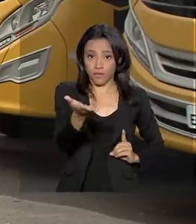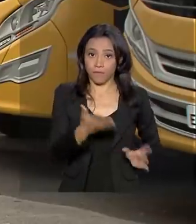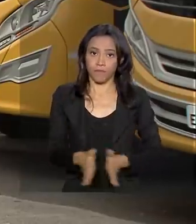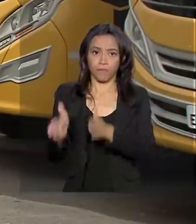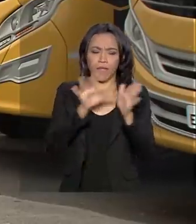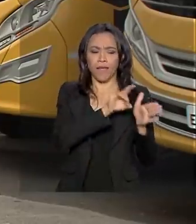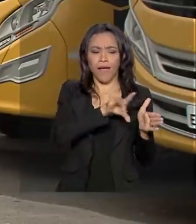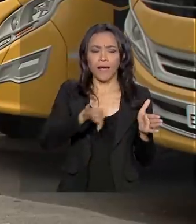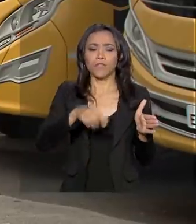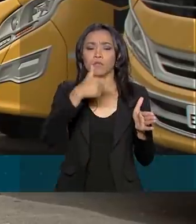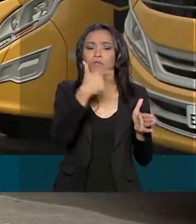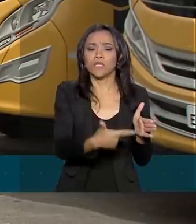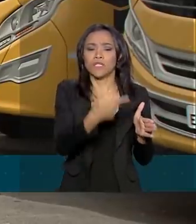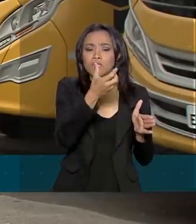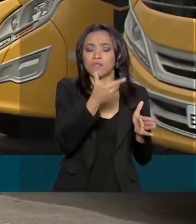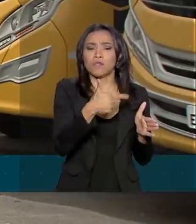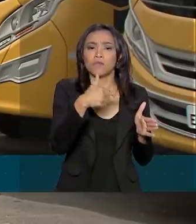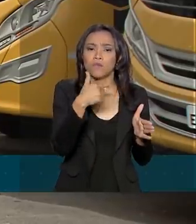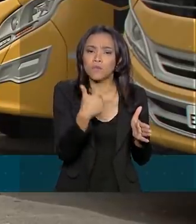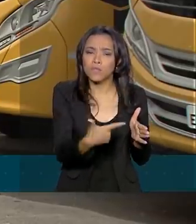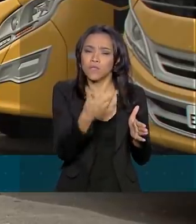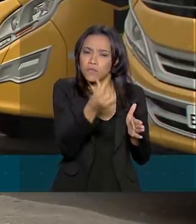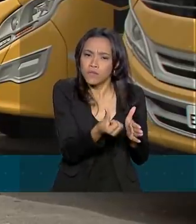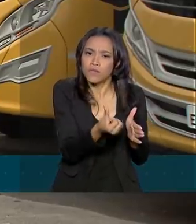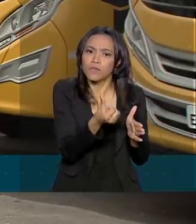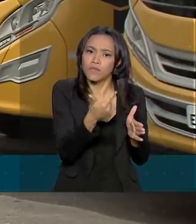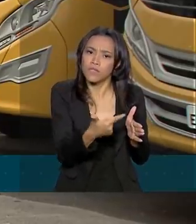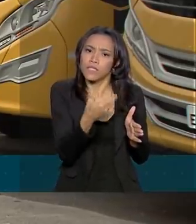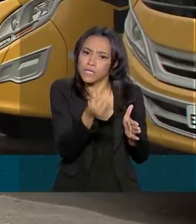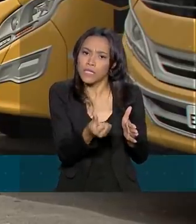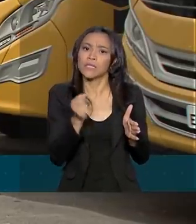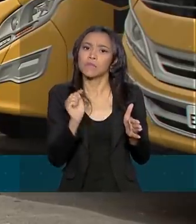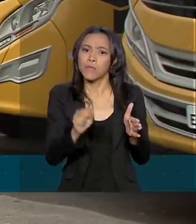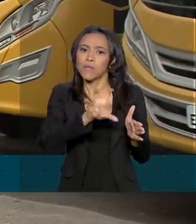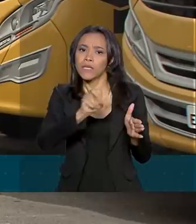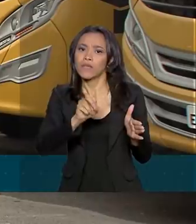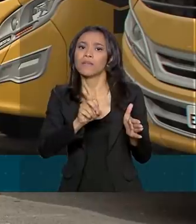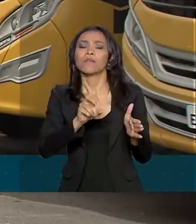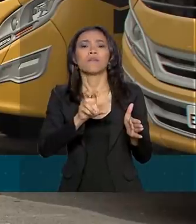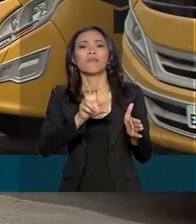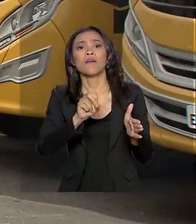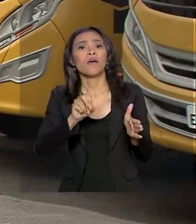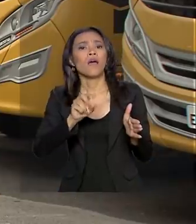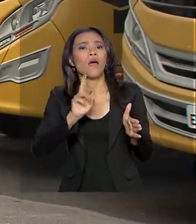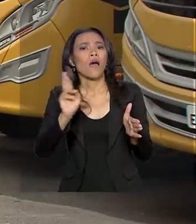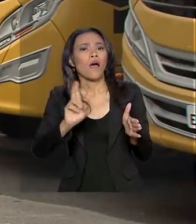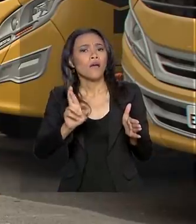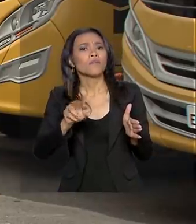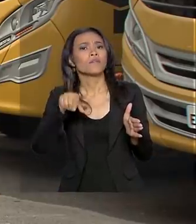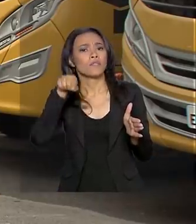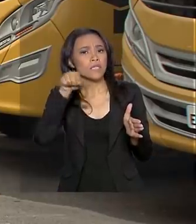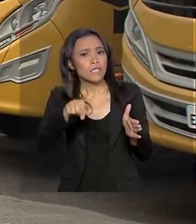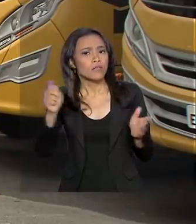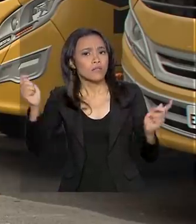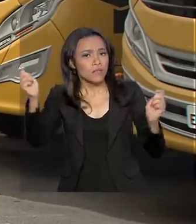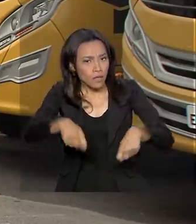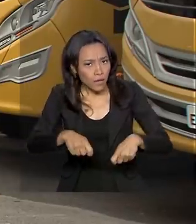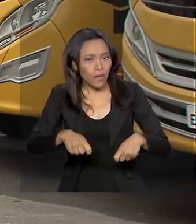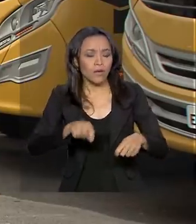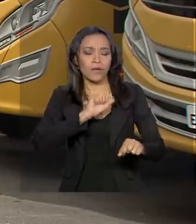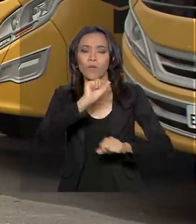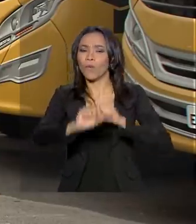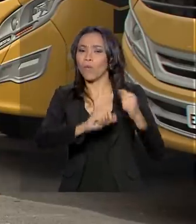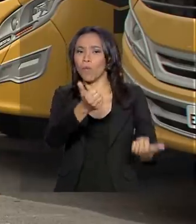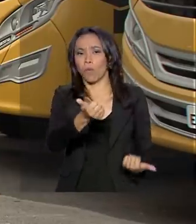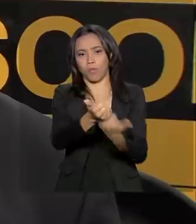ônibus custou R$ 226.500,00 para muitos municípios, um investimento que só se tornou possível com